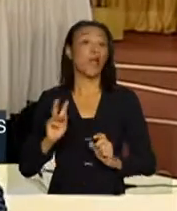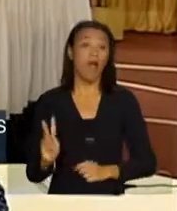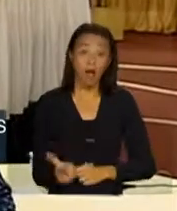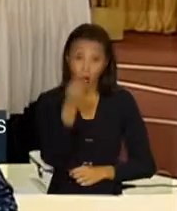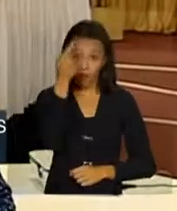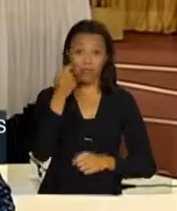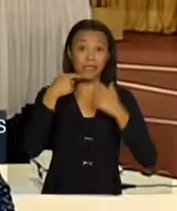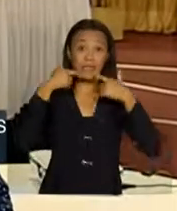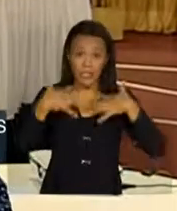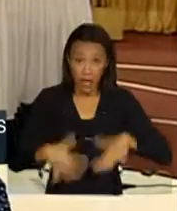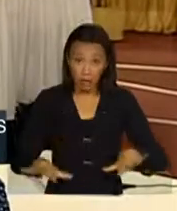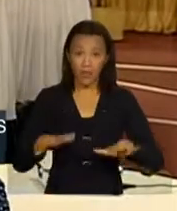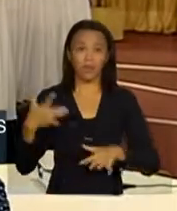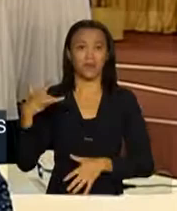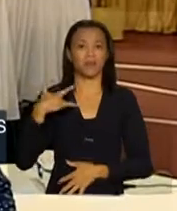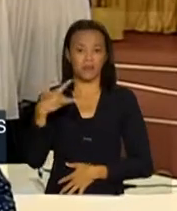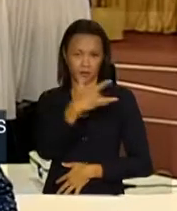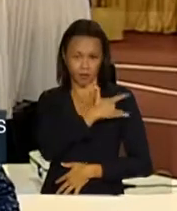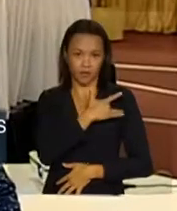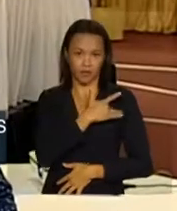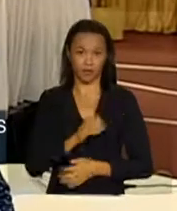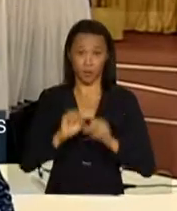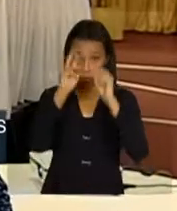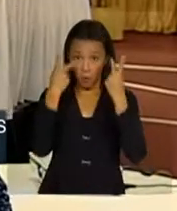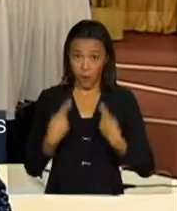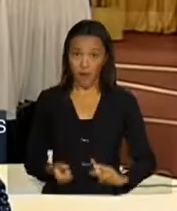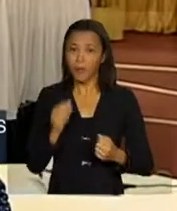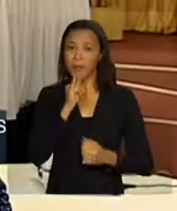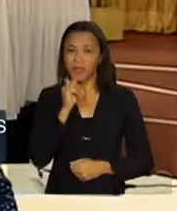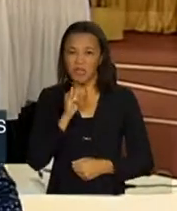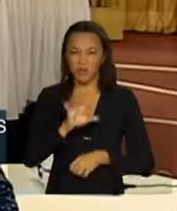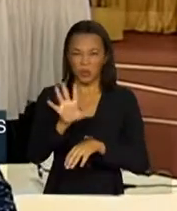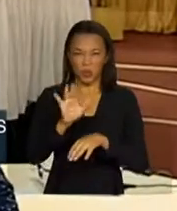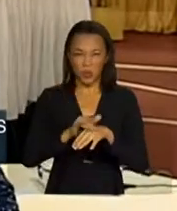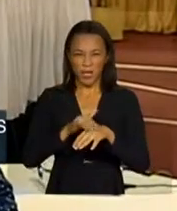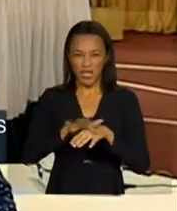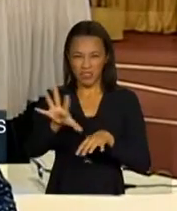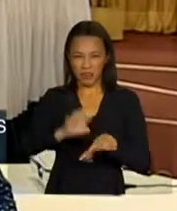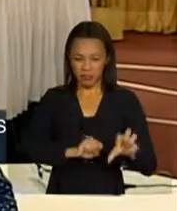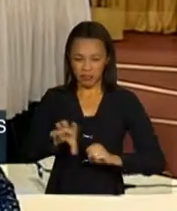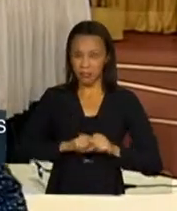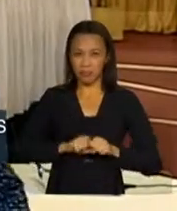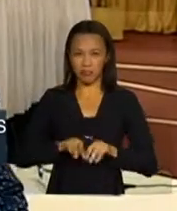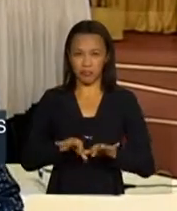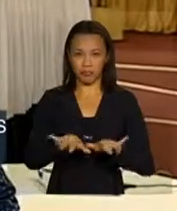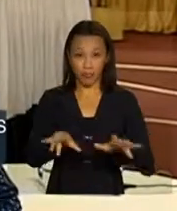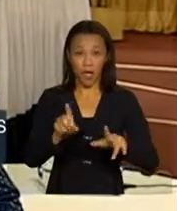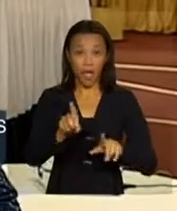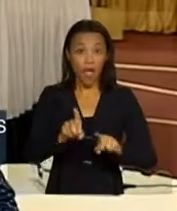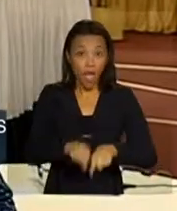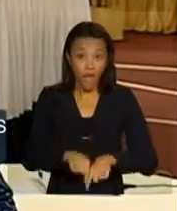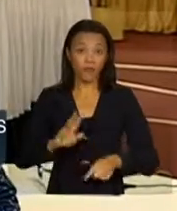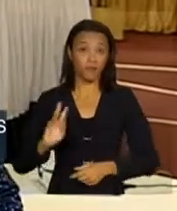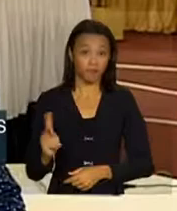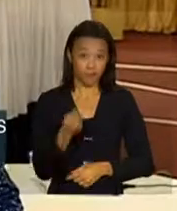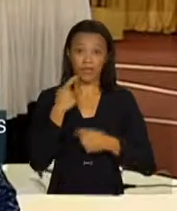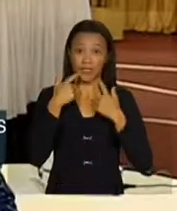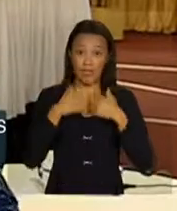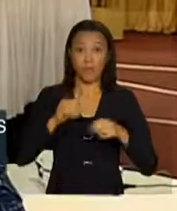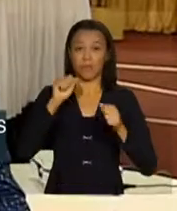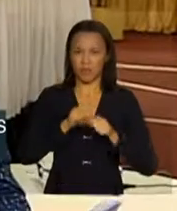naturais sobre a saúde humana, como a ocorrência de epidemias. São exemplos de desastres naturais,